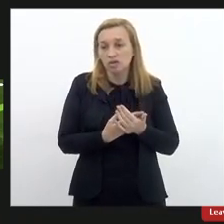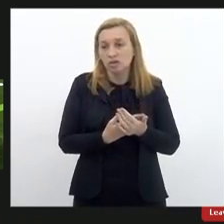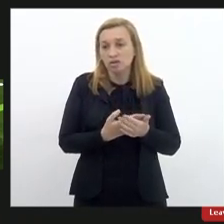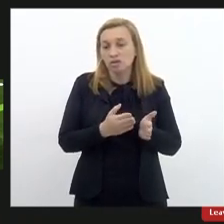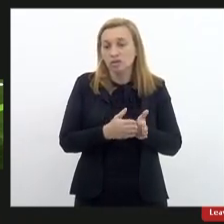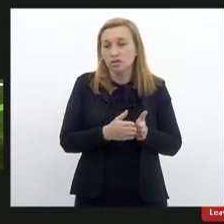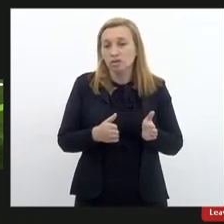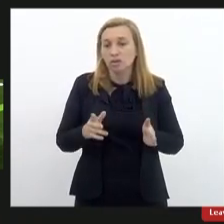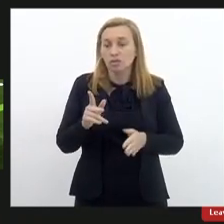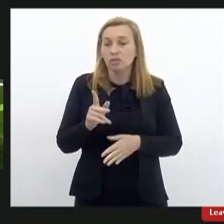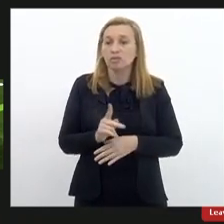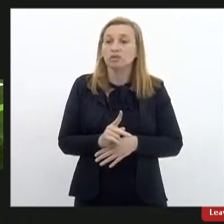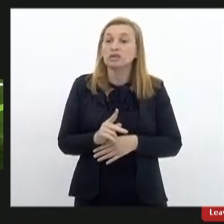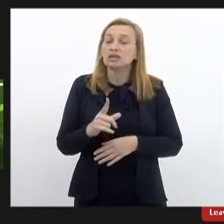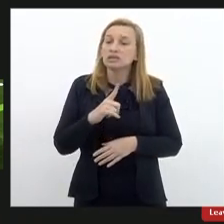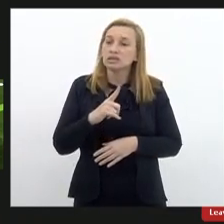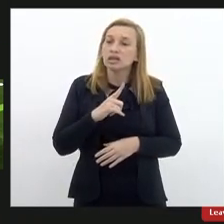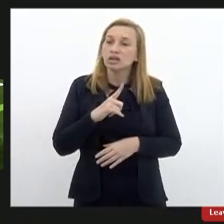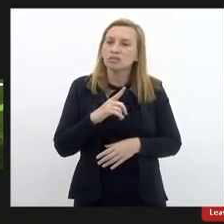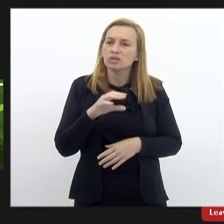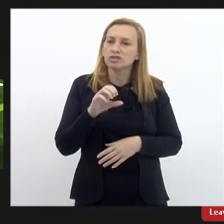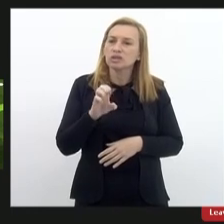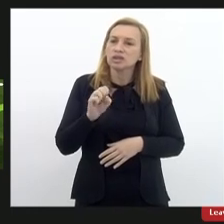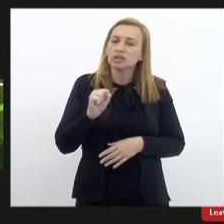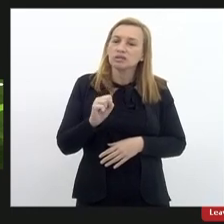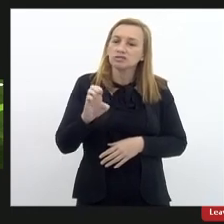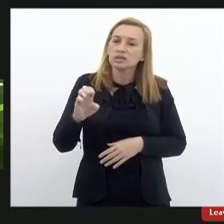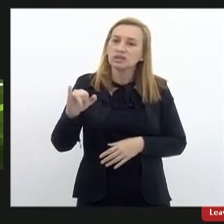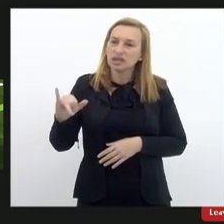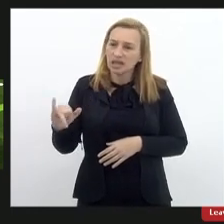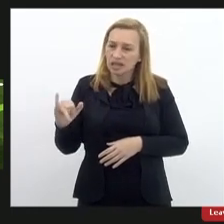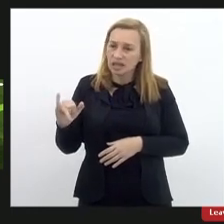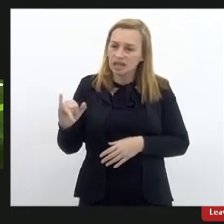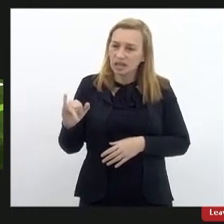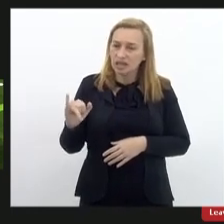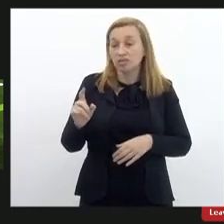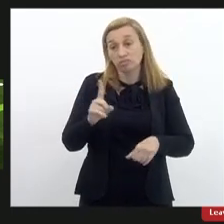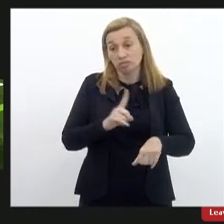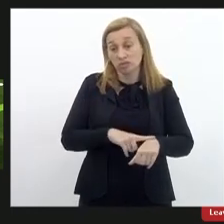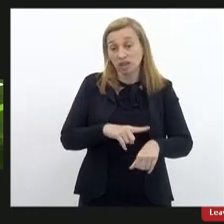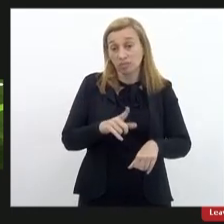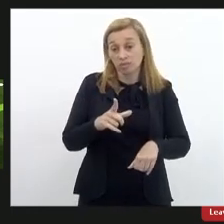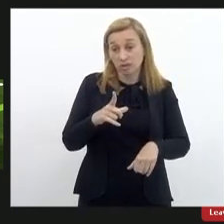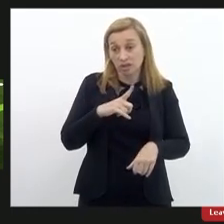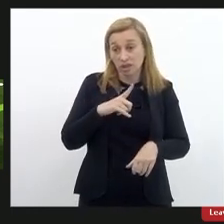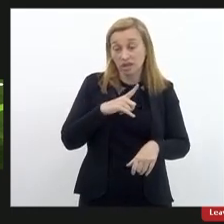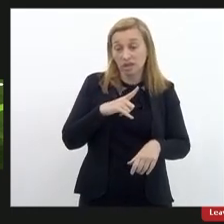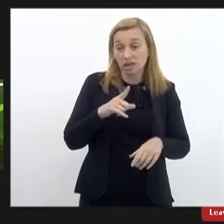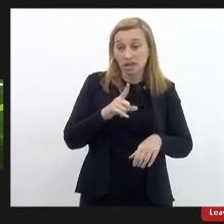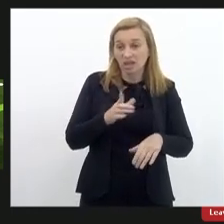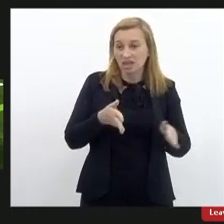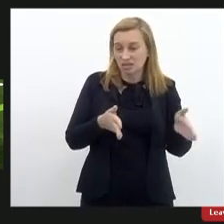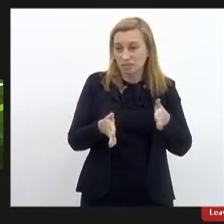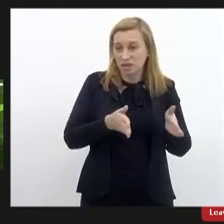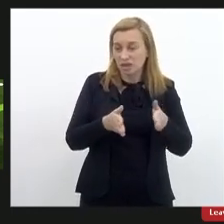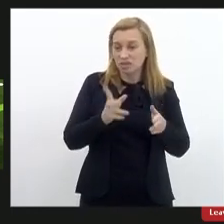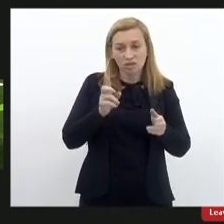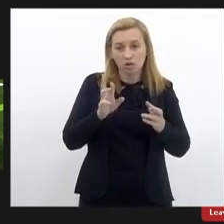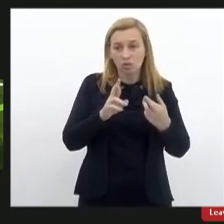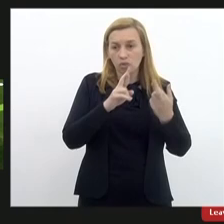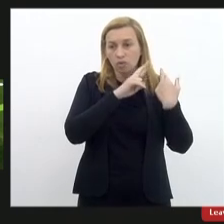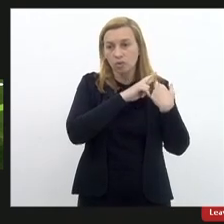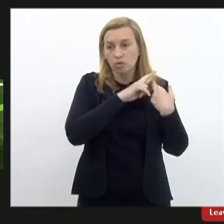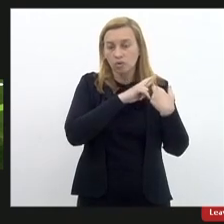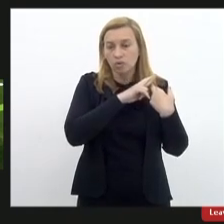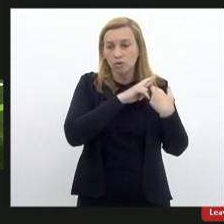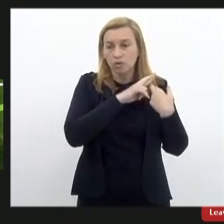processuais. Hoje nós temos o CEI, então o CEI dá um tempo, apesar desse tempo, com certeza não vai ser respeitado porque